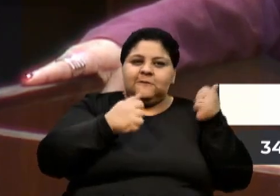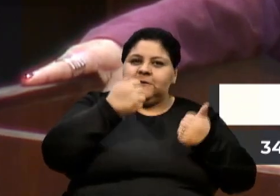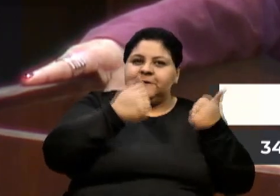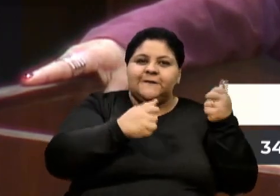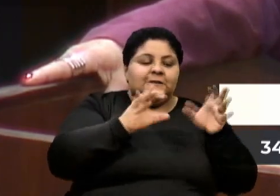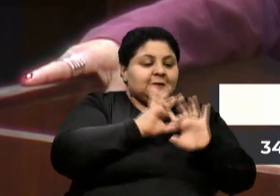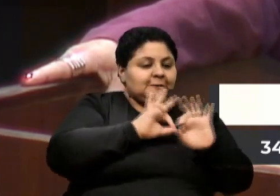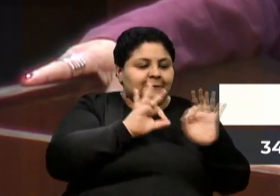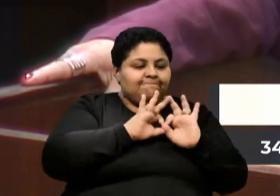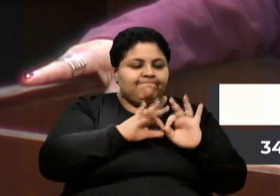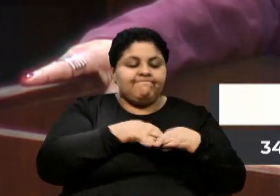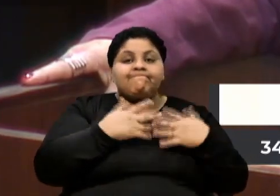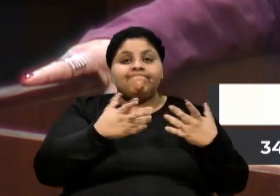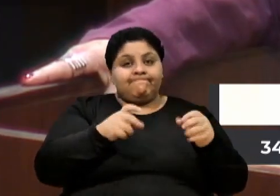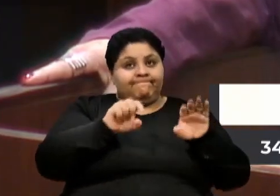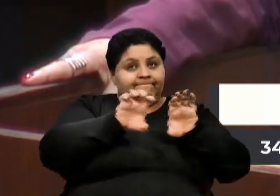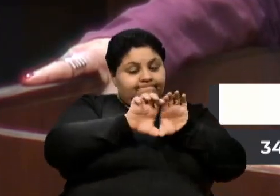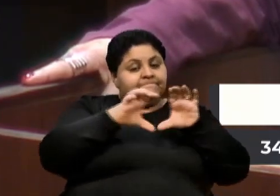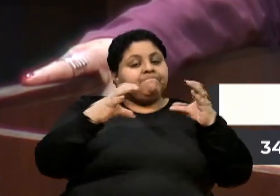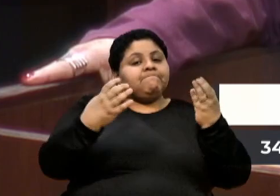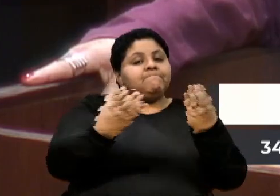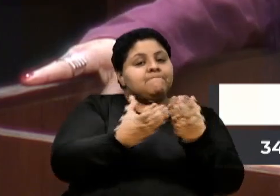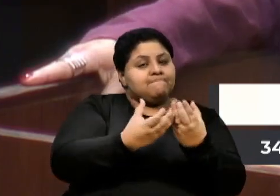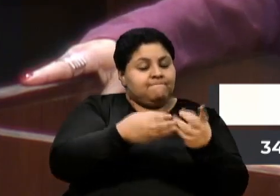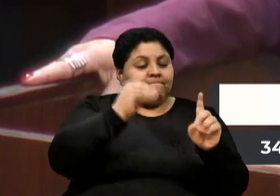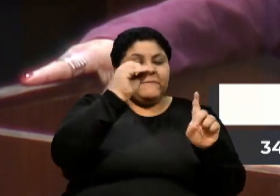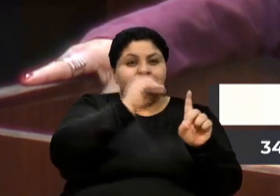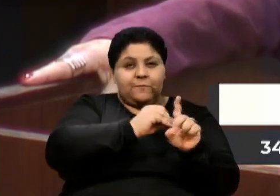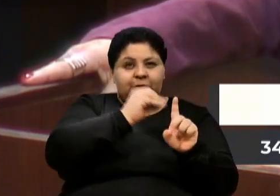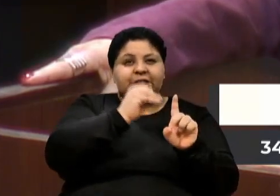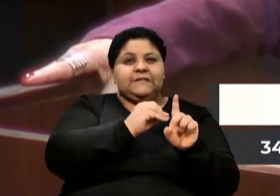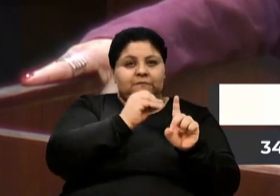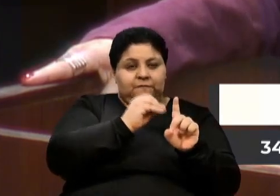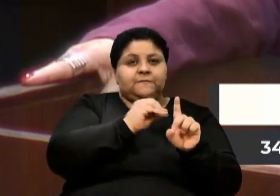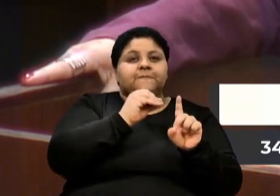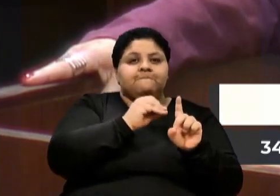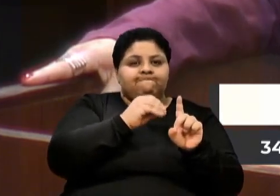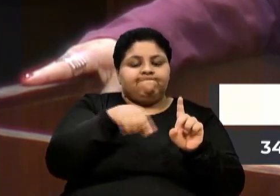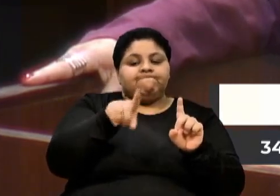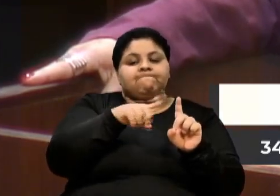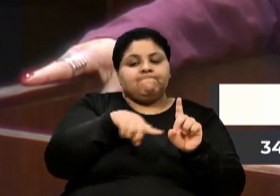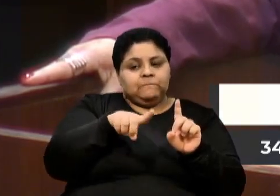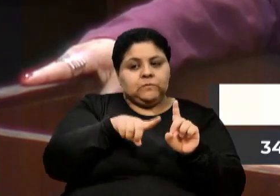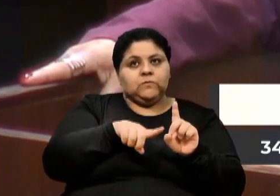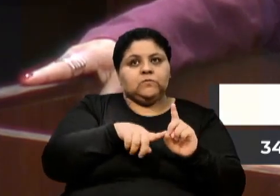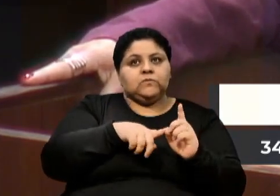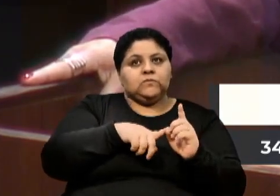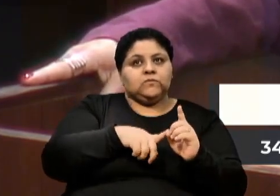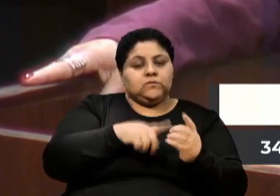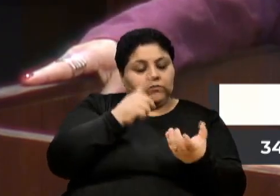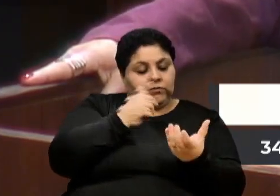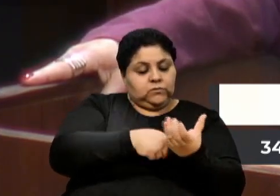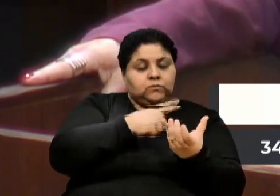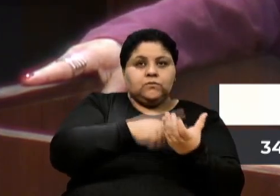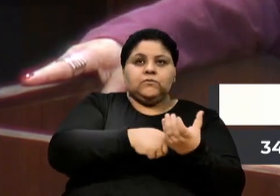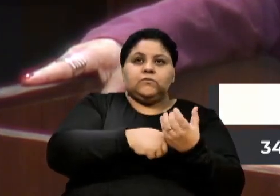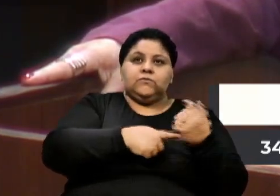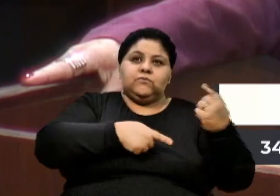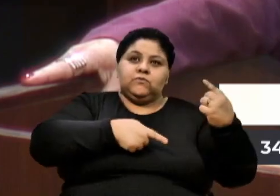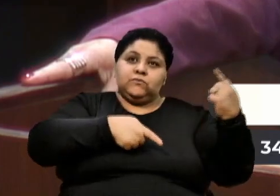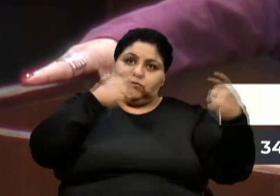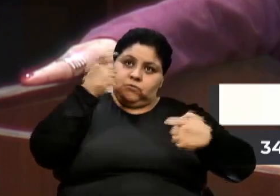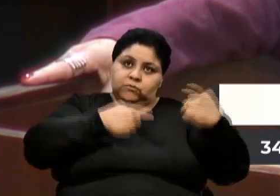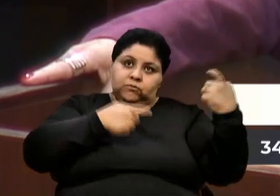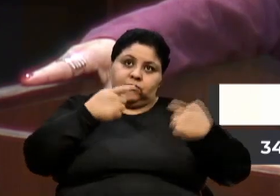é uma comunidade carente, e nós vamos marcar esse debate, vamos conversar com o prefeito